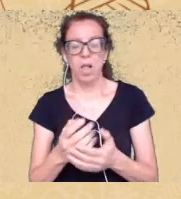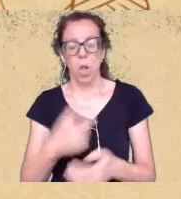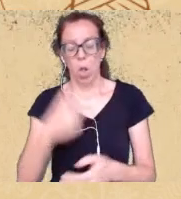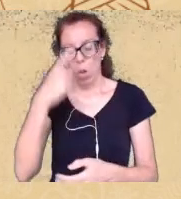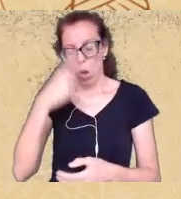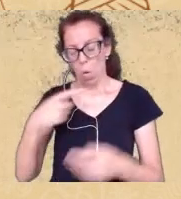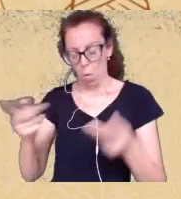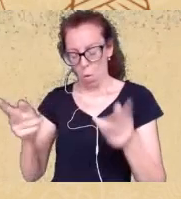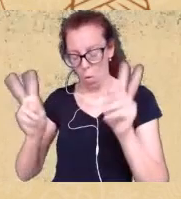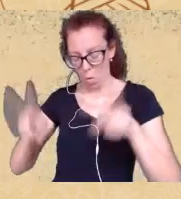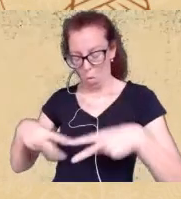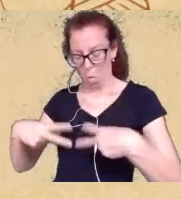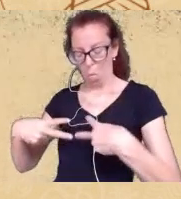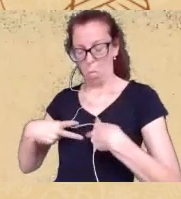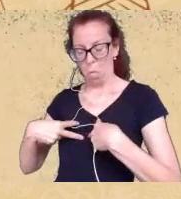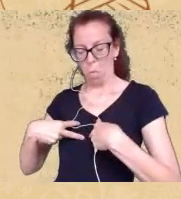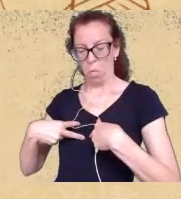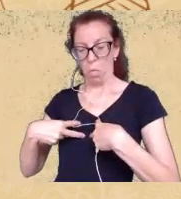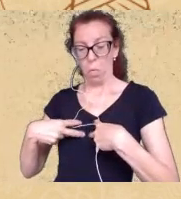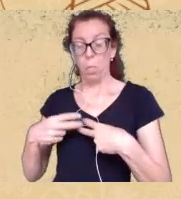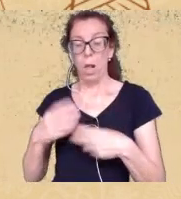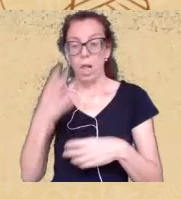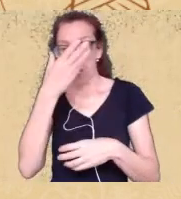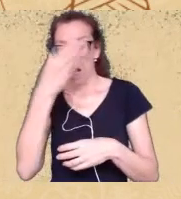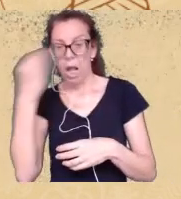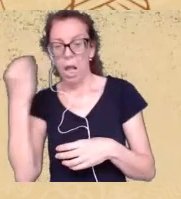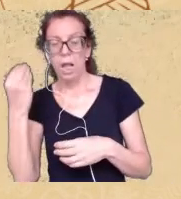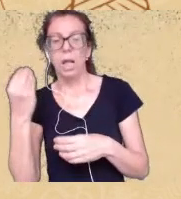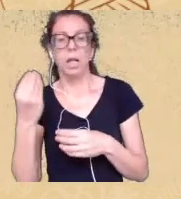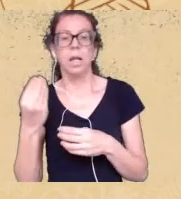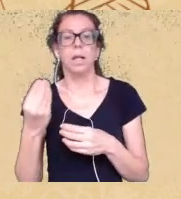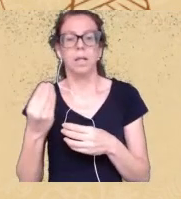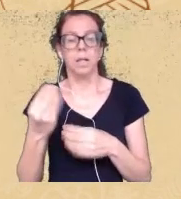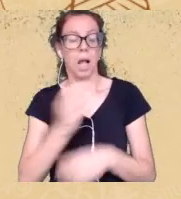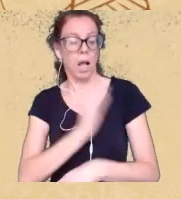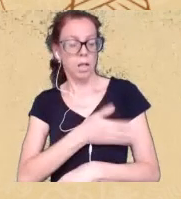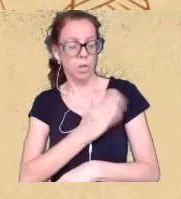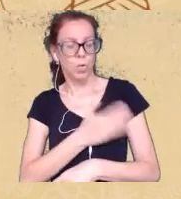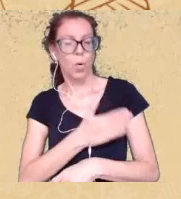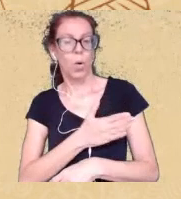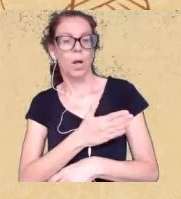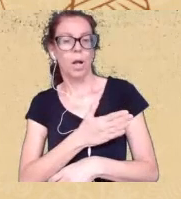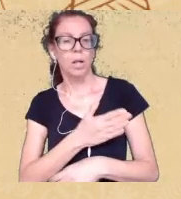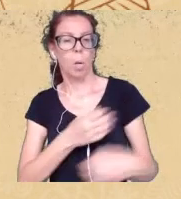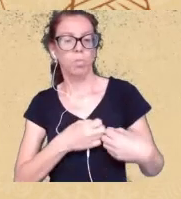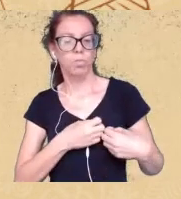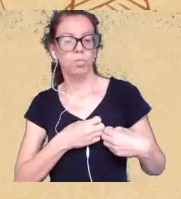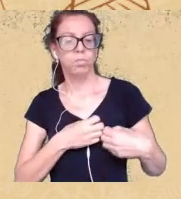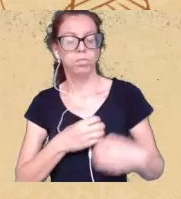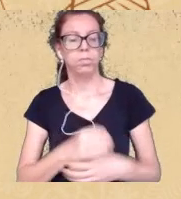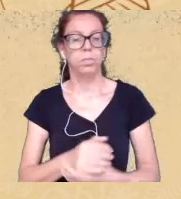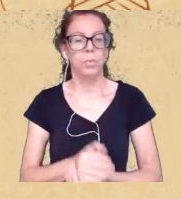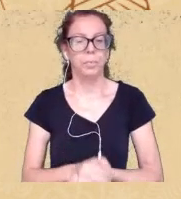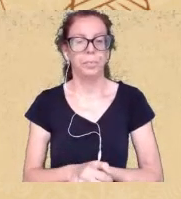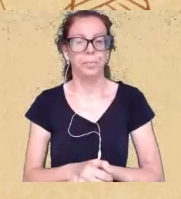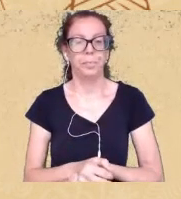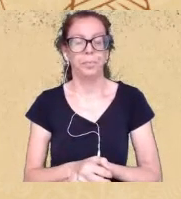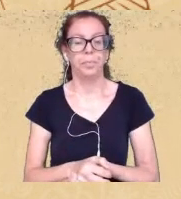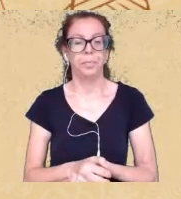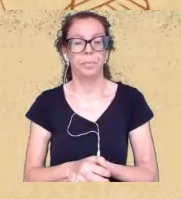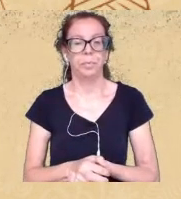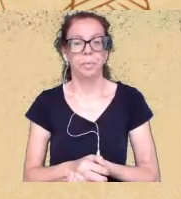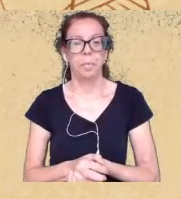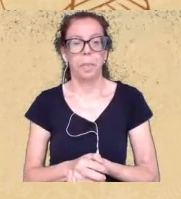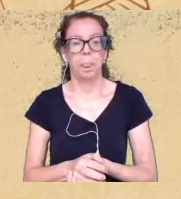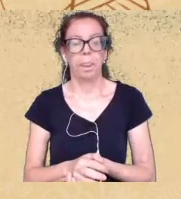hoje a reunião tem que ter mais coração batendo do que a BNT então é nessa lógica